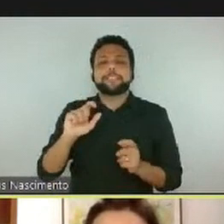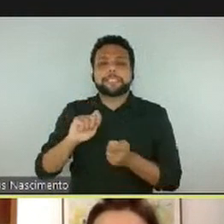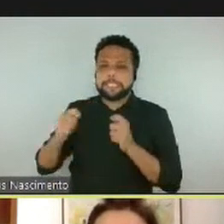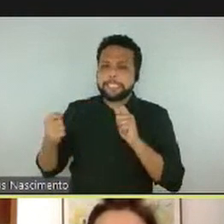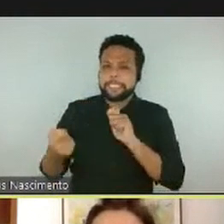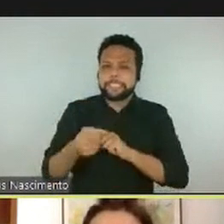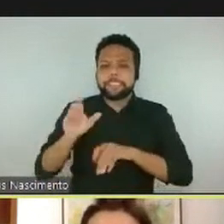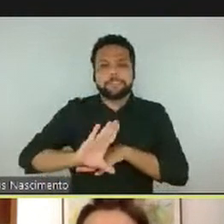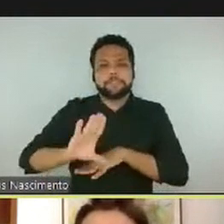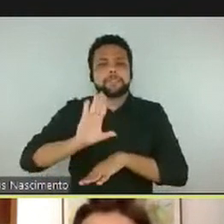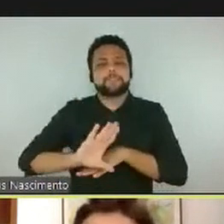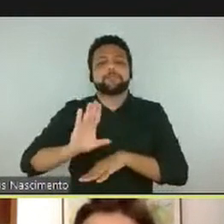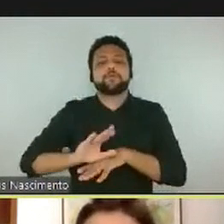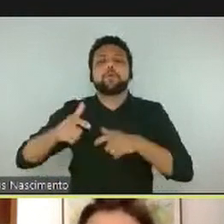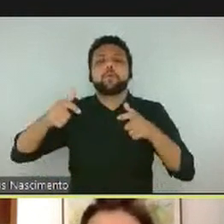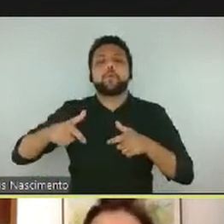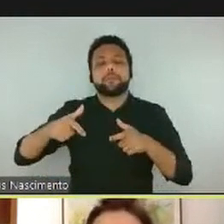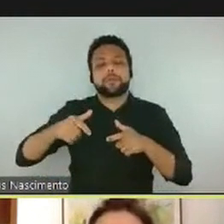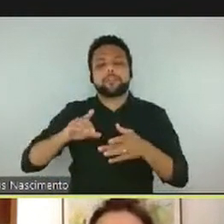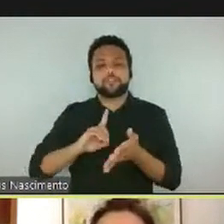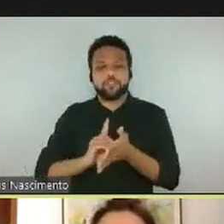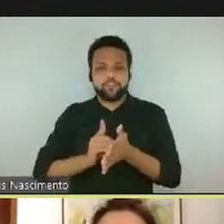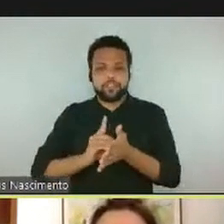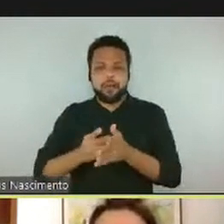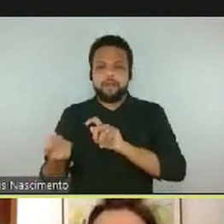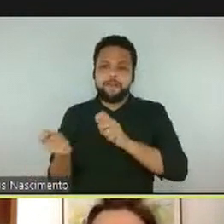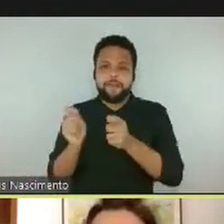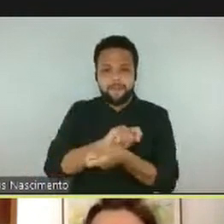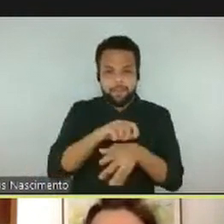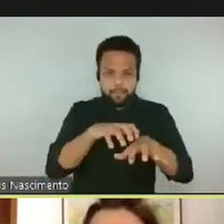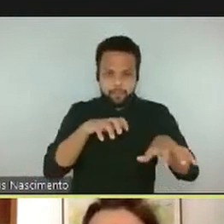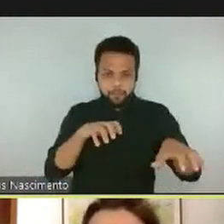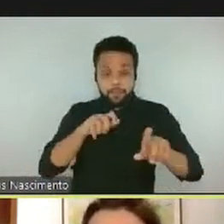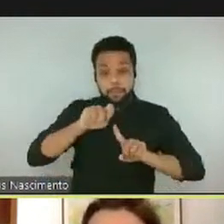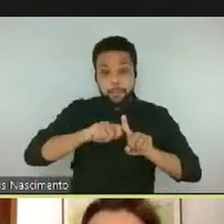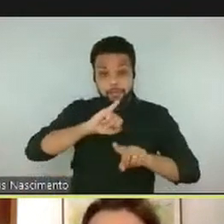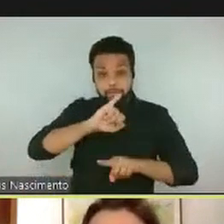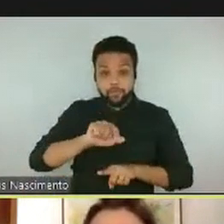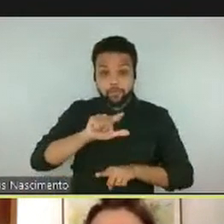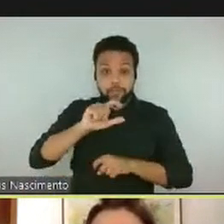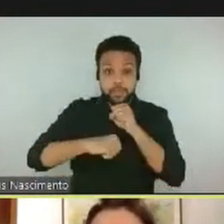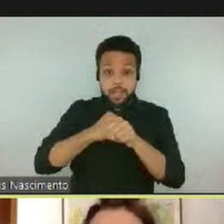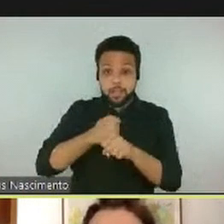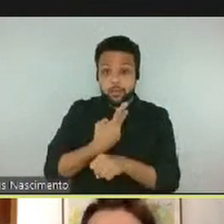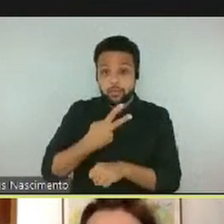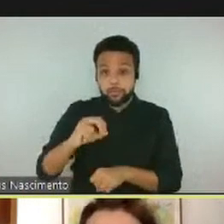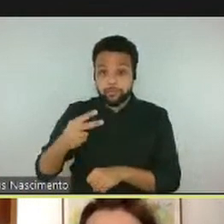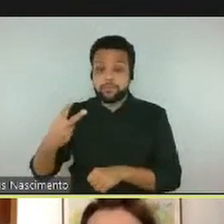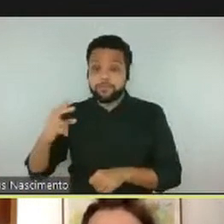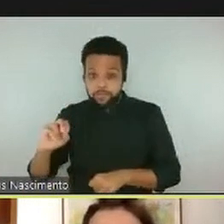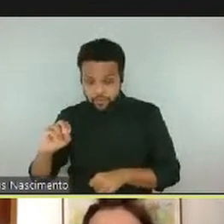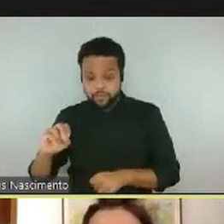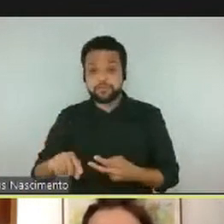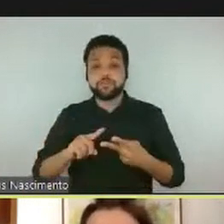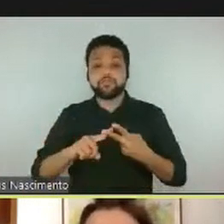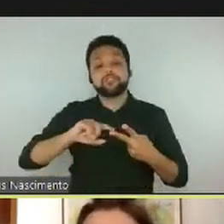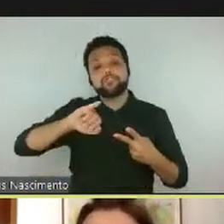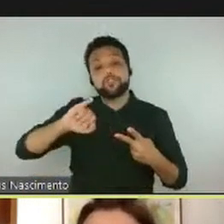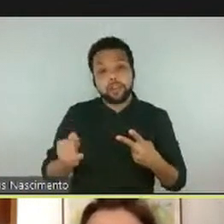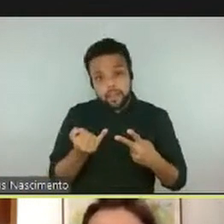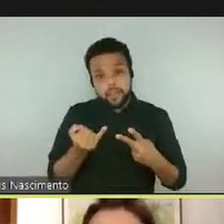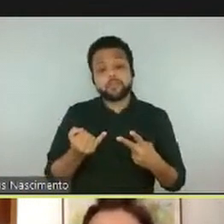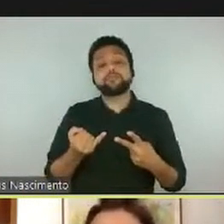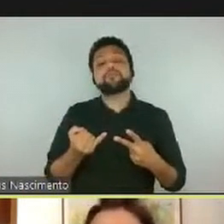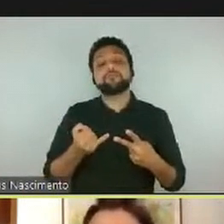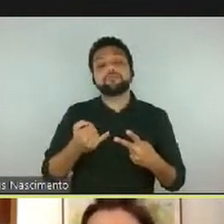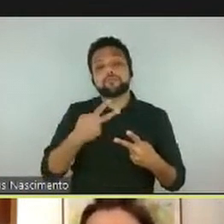curso para o ambiente digital. Em julho de 2020, em janeiro de 2021 e julho de